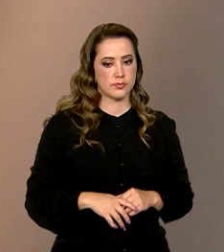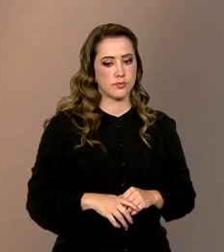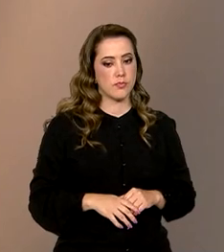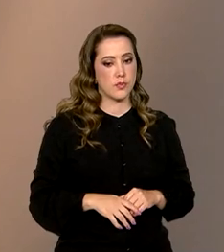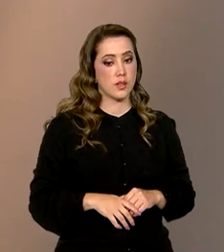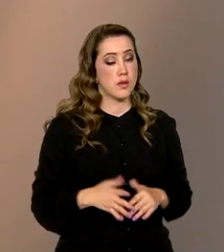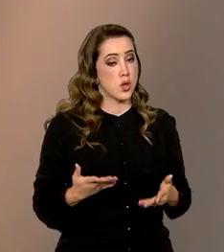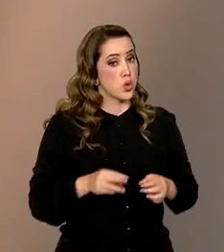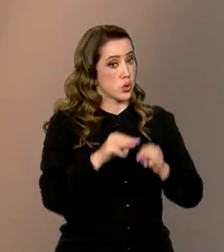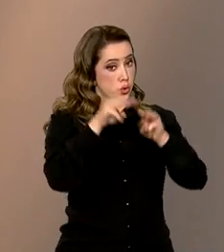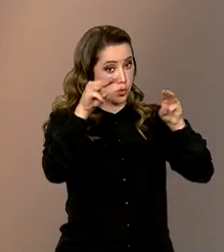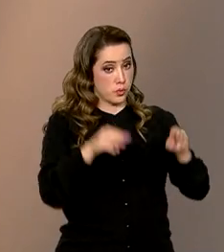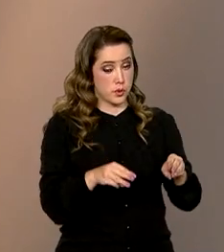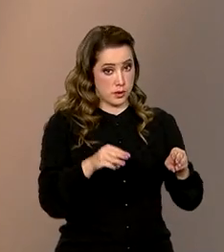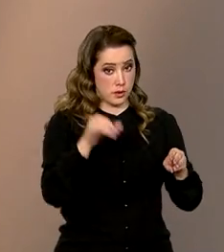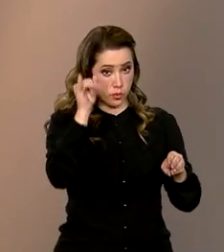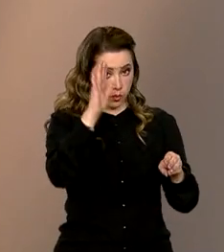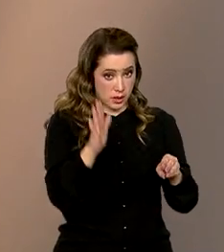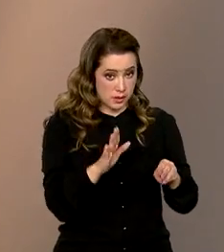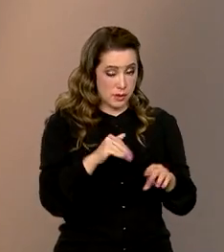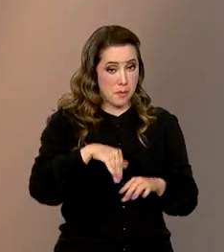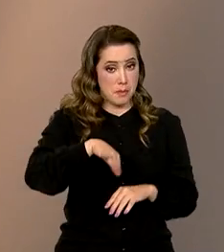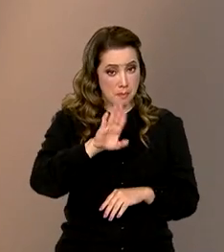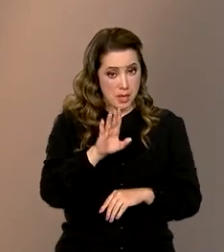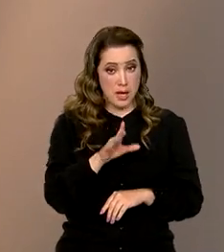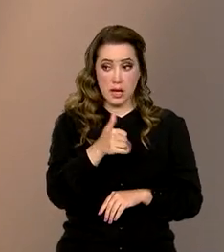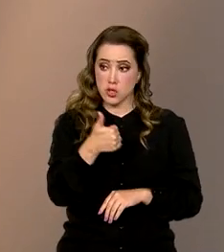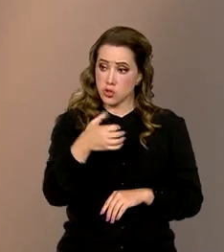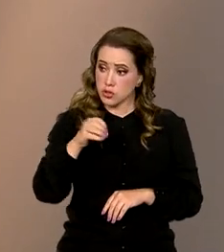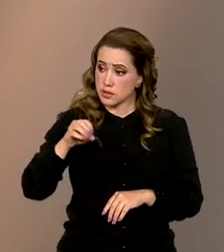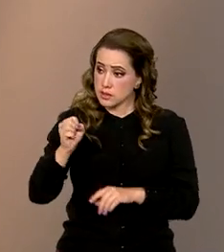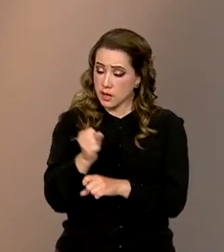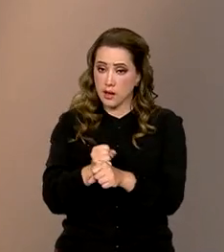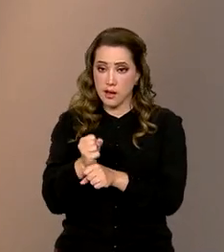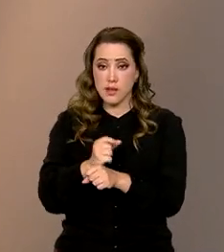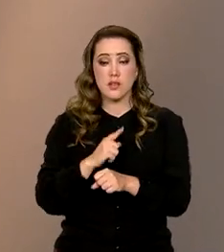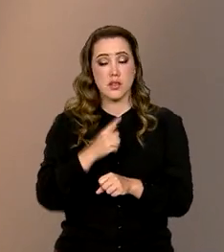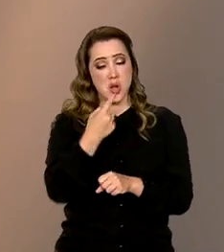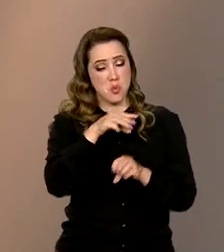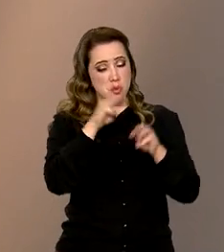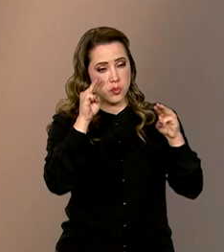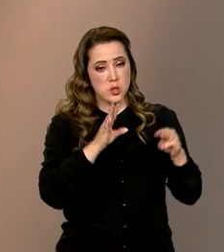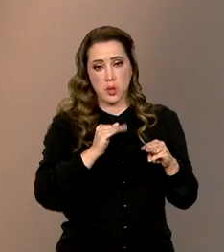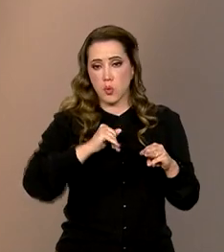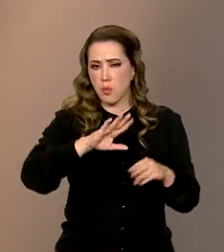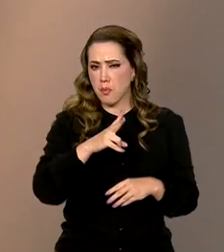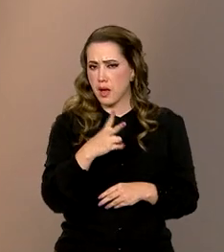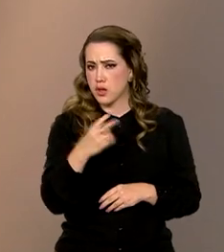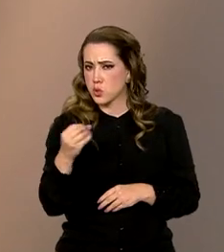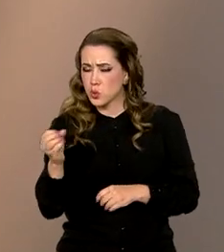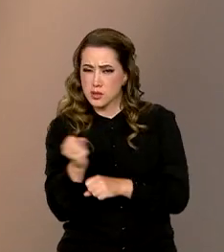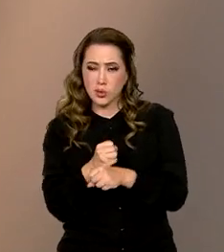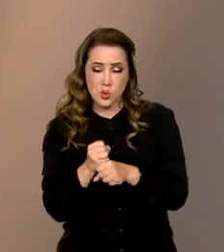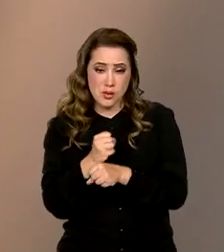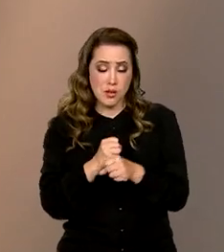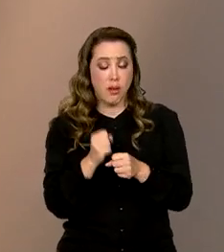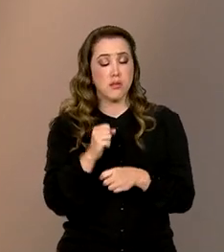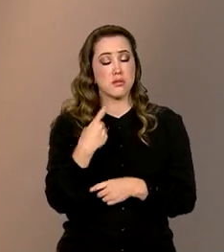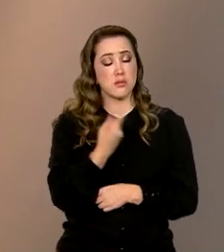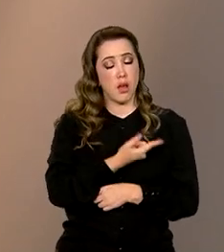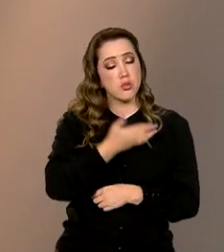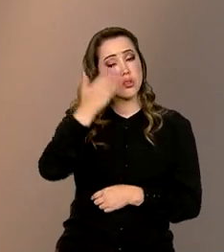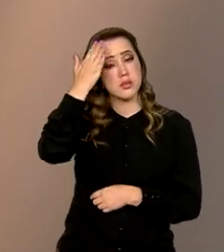museus no Brasil tem mais de um século, né? A gente tem um museu aí já com mais de 200 anos e sabe que durante muito tempo,